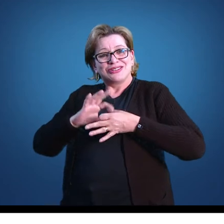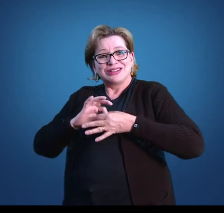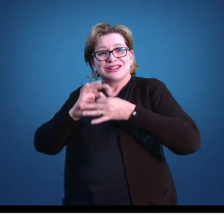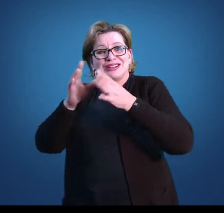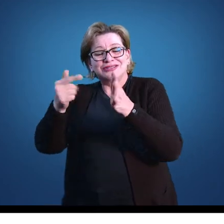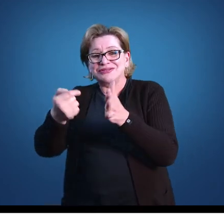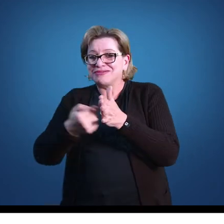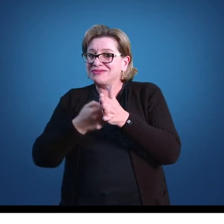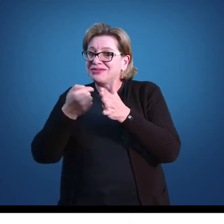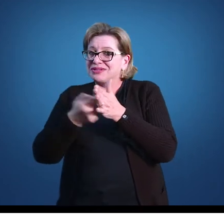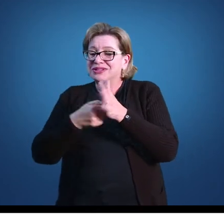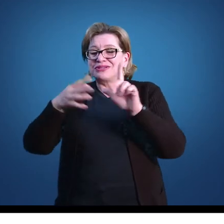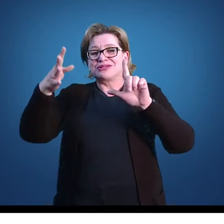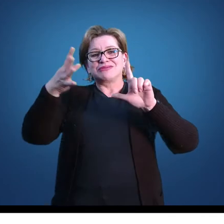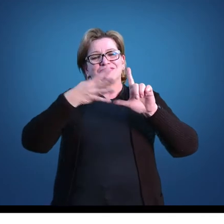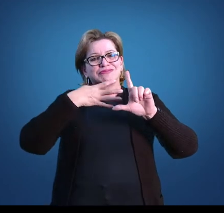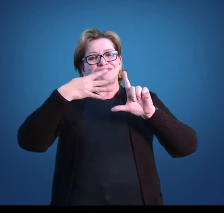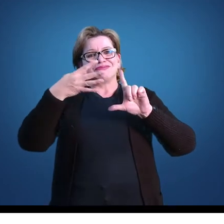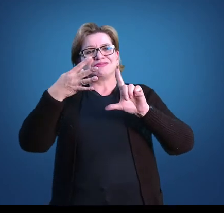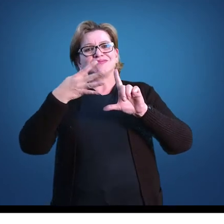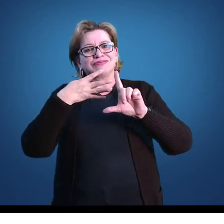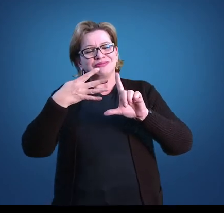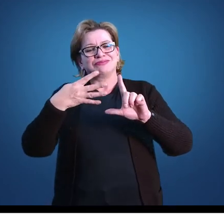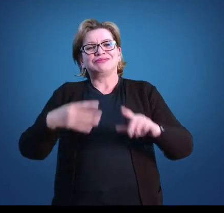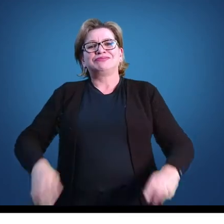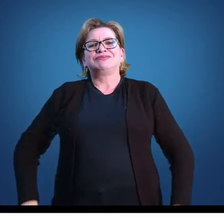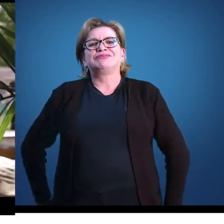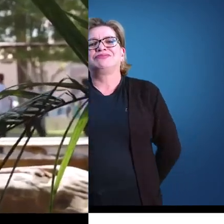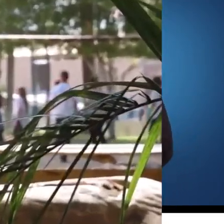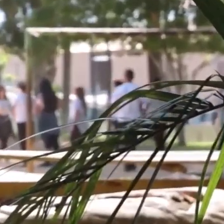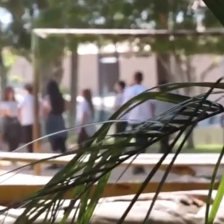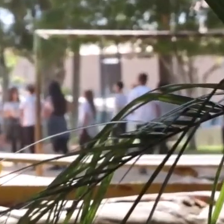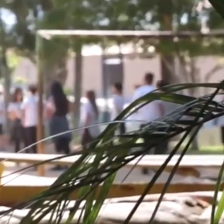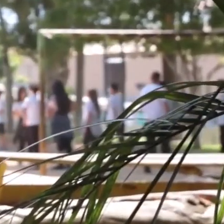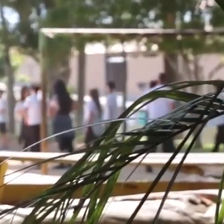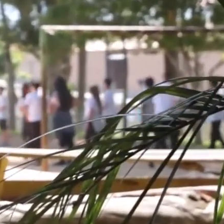esclarecimentos através do Moodle. E aí